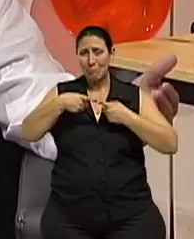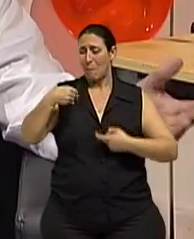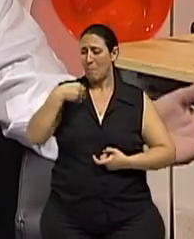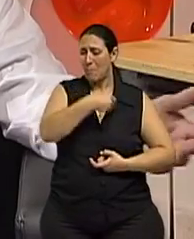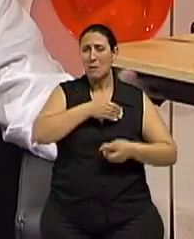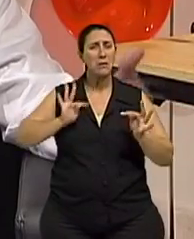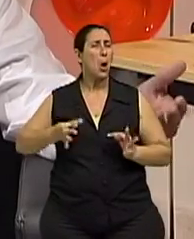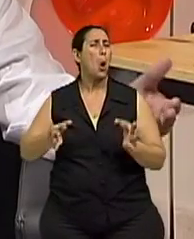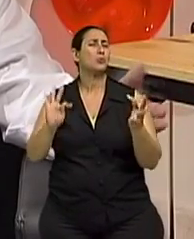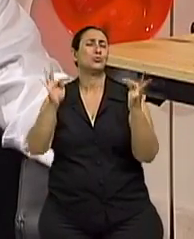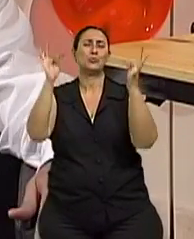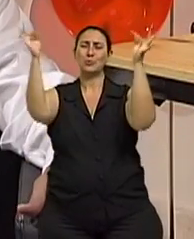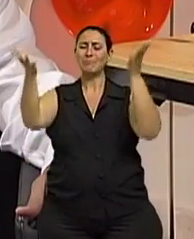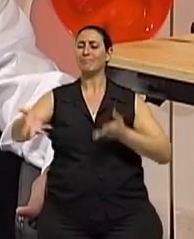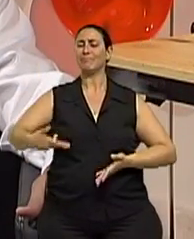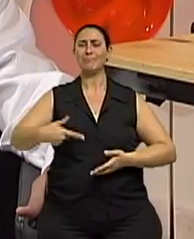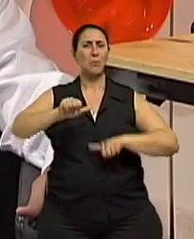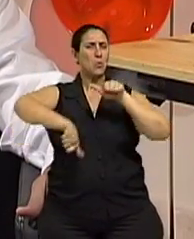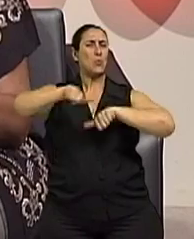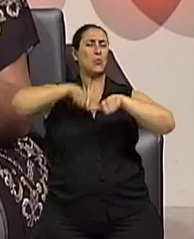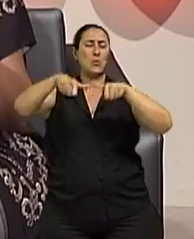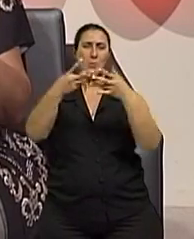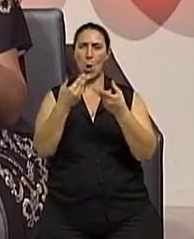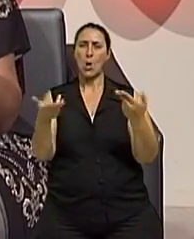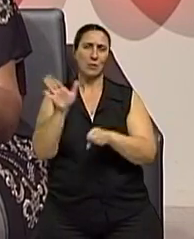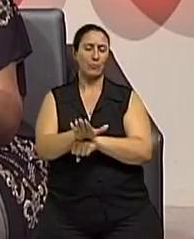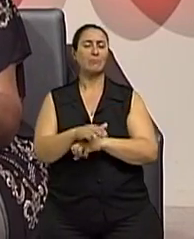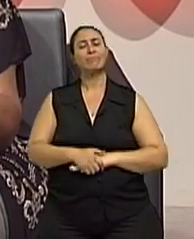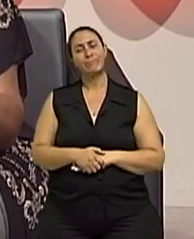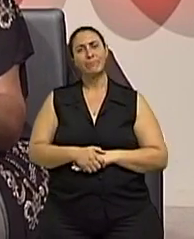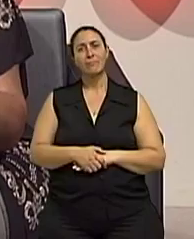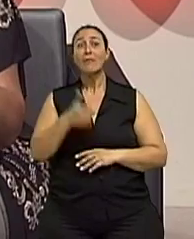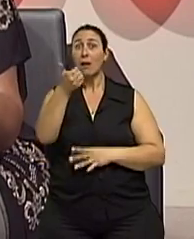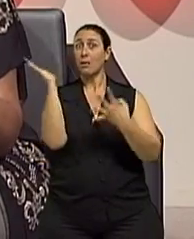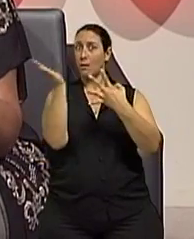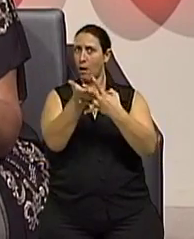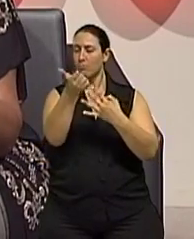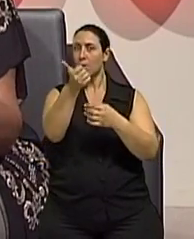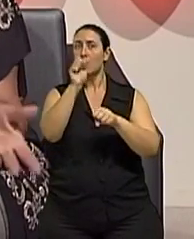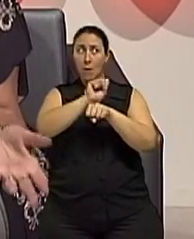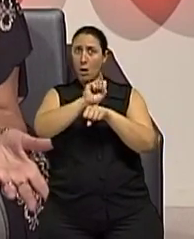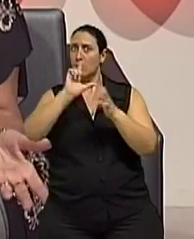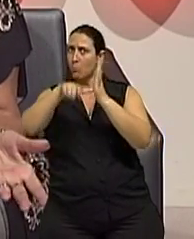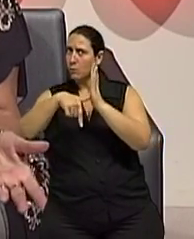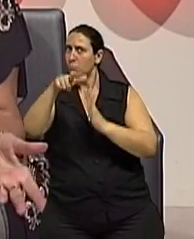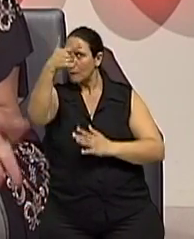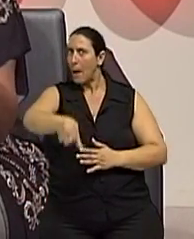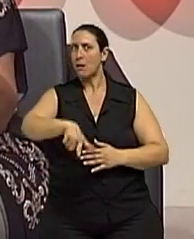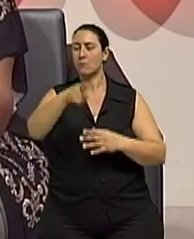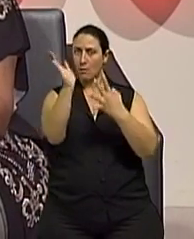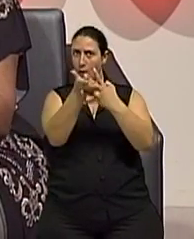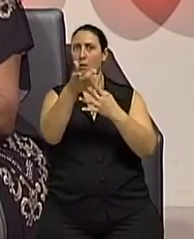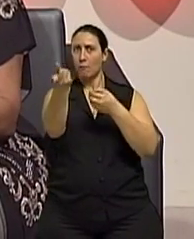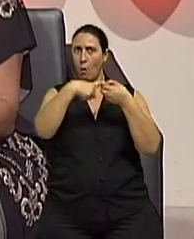...para dar segurança e poder realizar os melhores tratamentos. Claro. Nós vamos a um pequeno intervalo. É só um intervalo, a gente já tem a metade do programa.